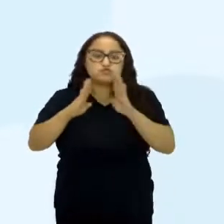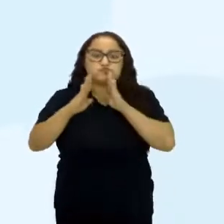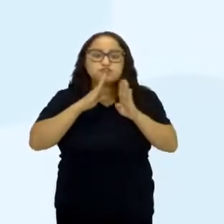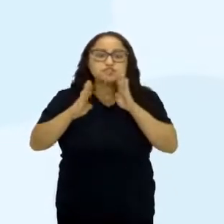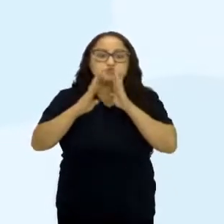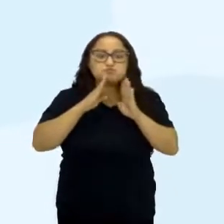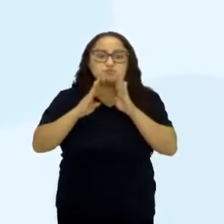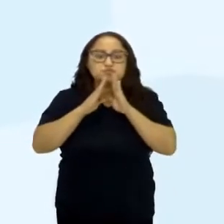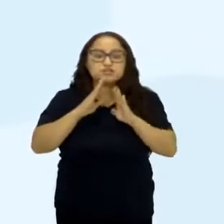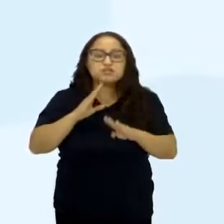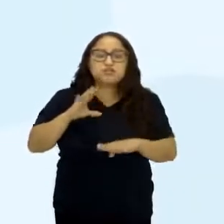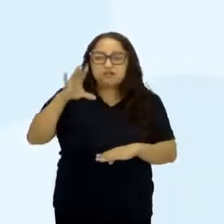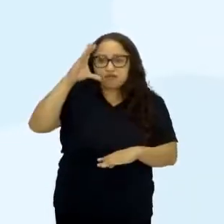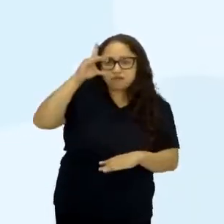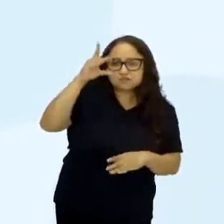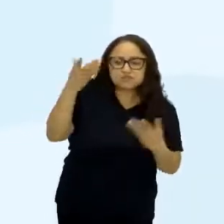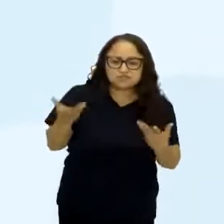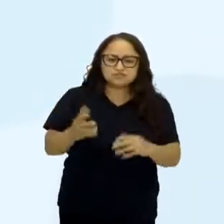e o Instagram.